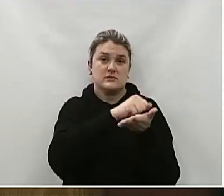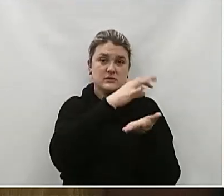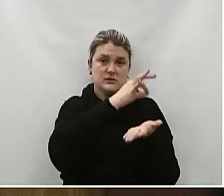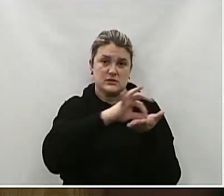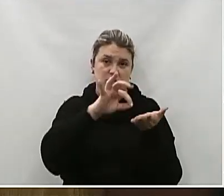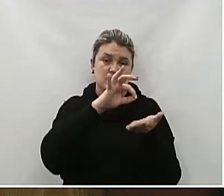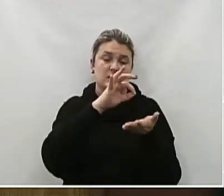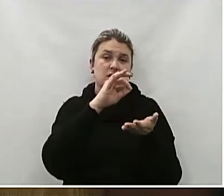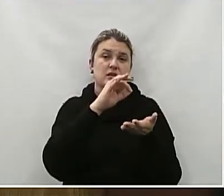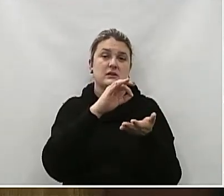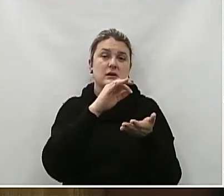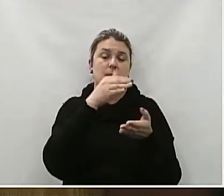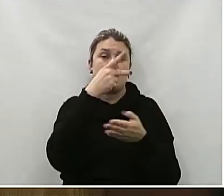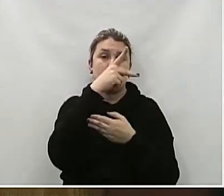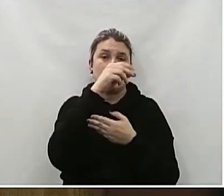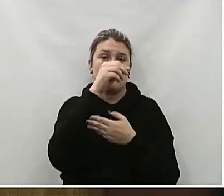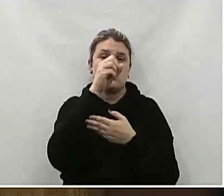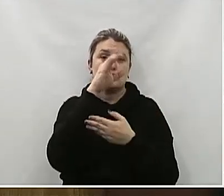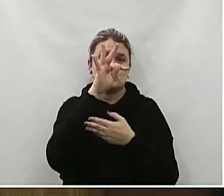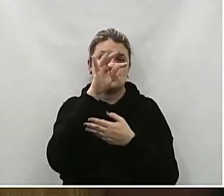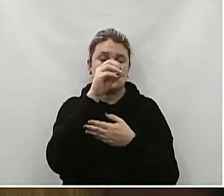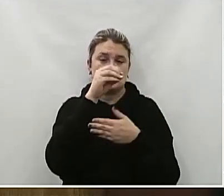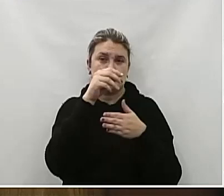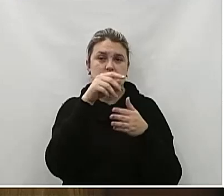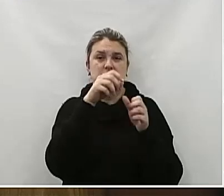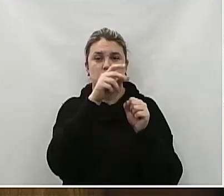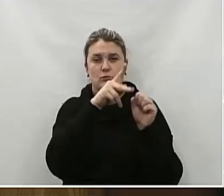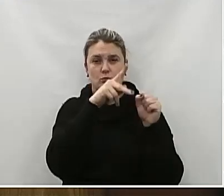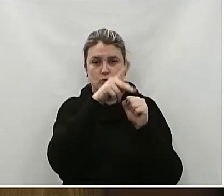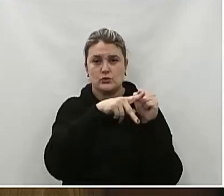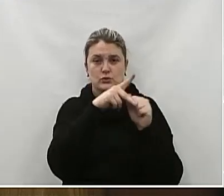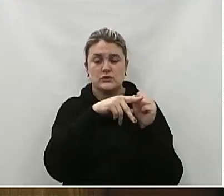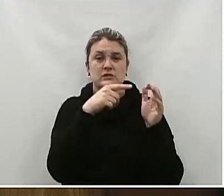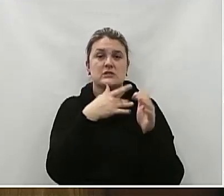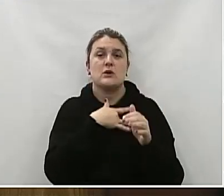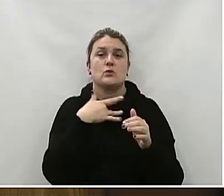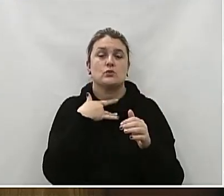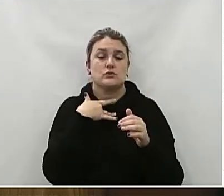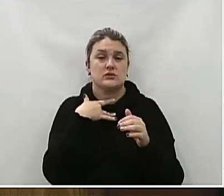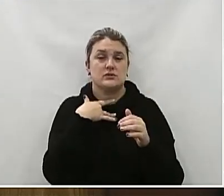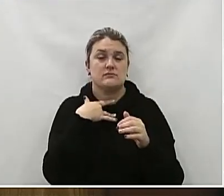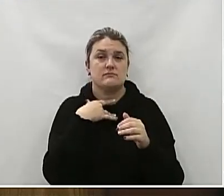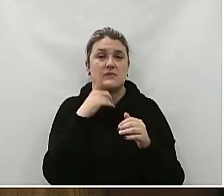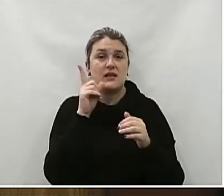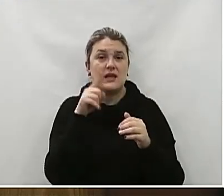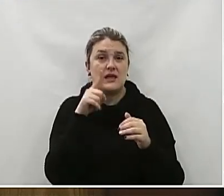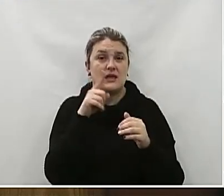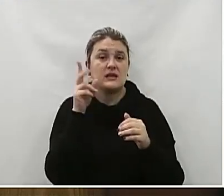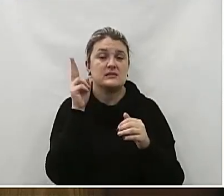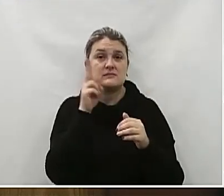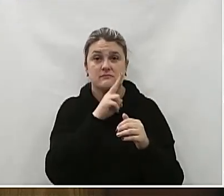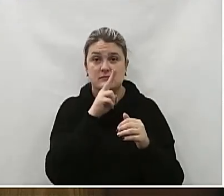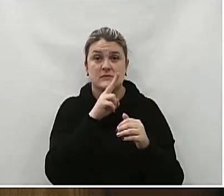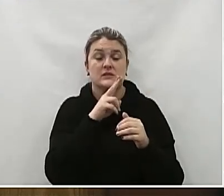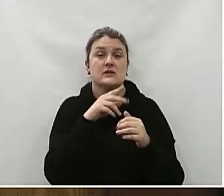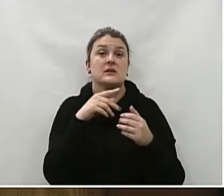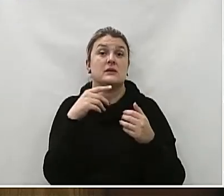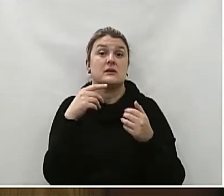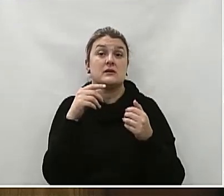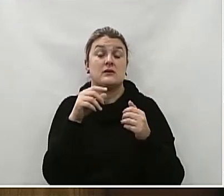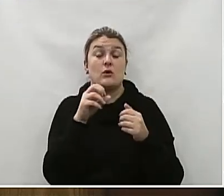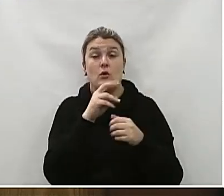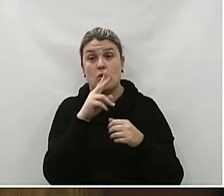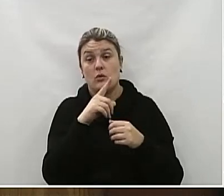Tais idosas Com deficiência motora Sensorial Intelectual Ou visual De caráter permanente E com doenças crônicas